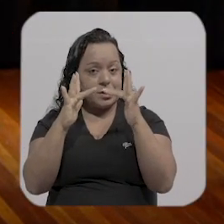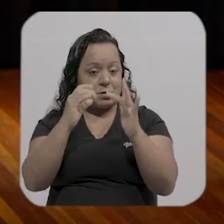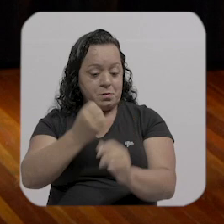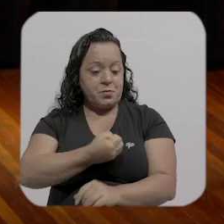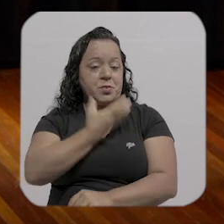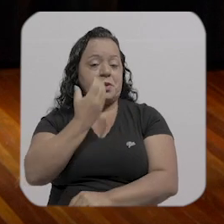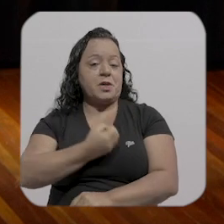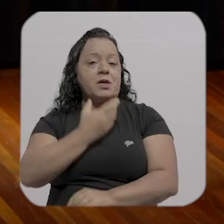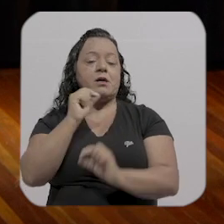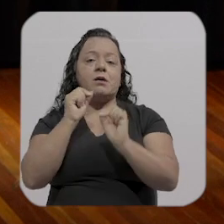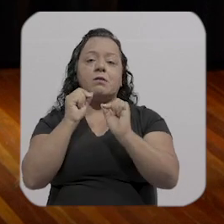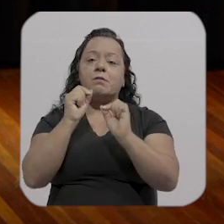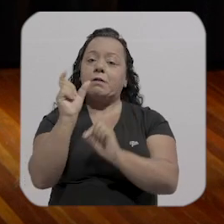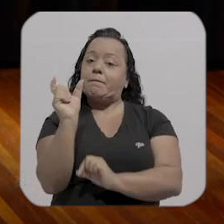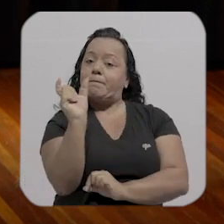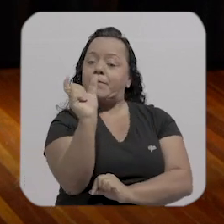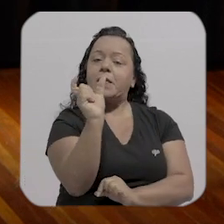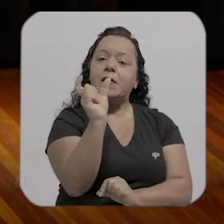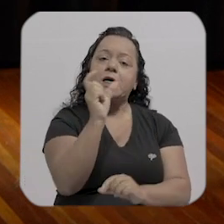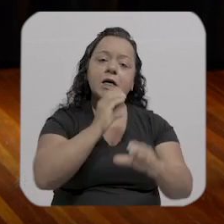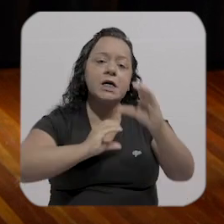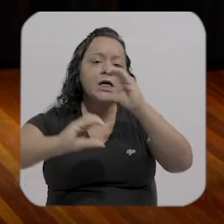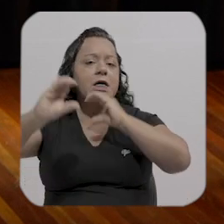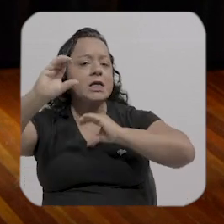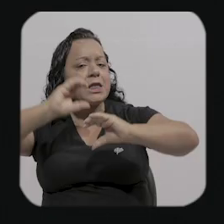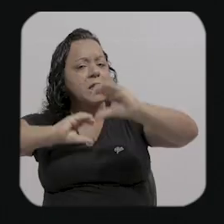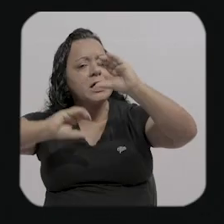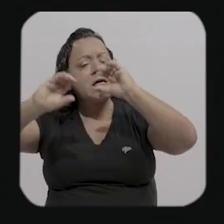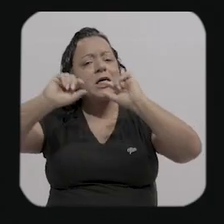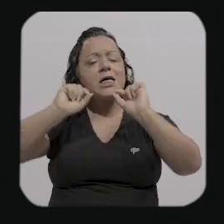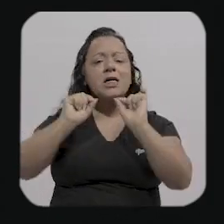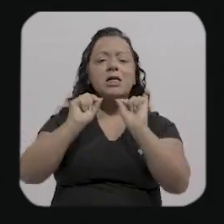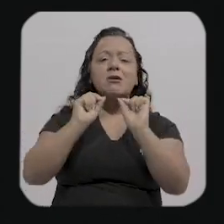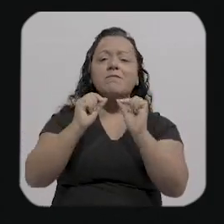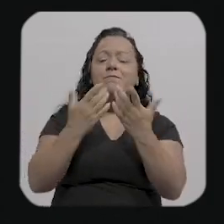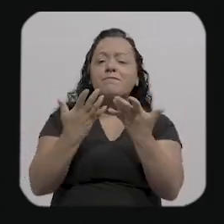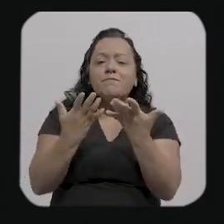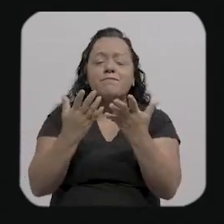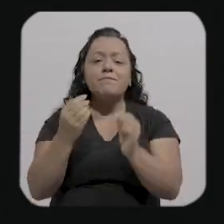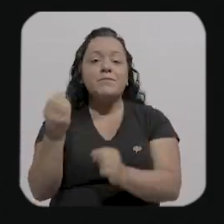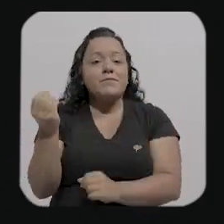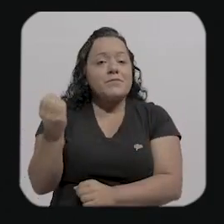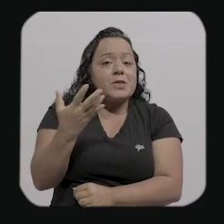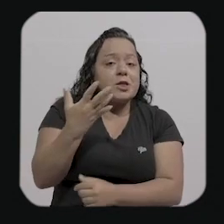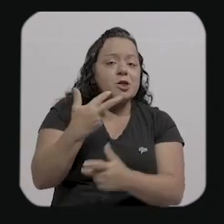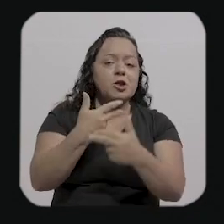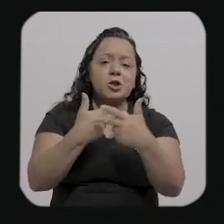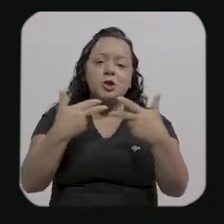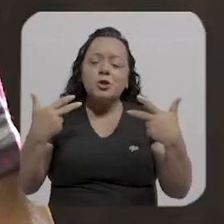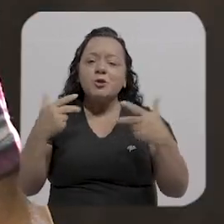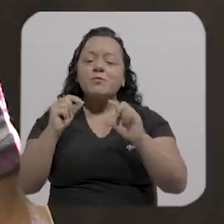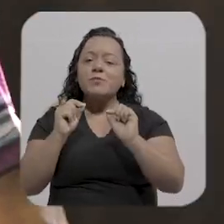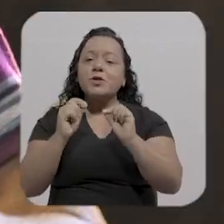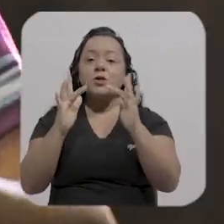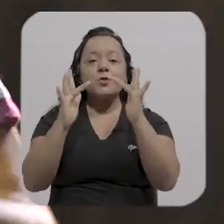palavra cantada, com a palavra improvisada, o meu primeiro contato com pessoas que